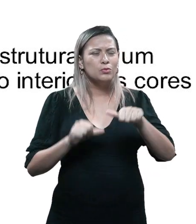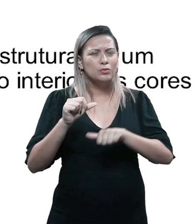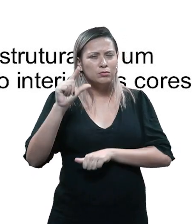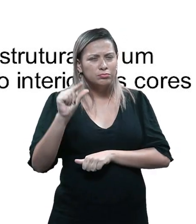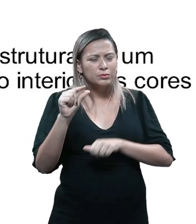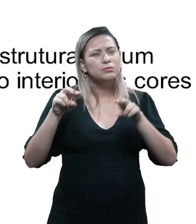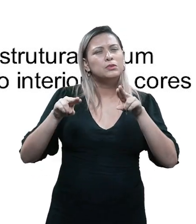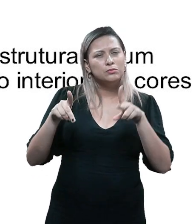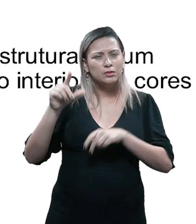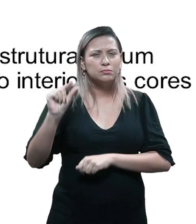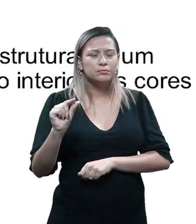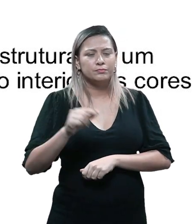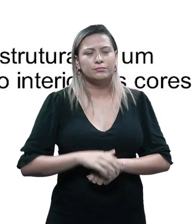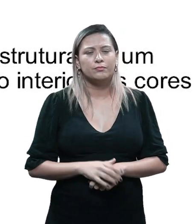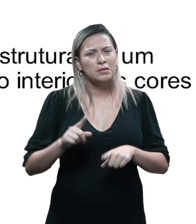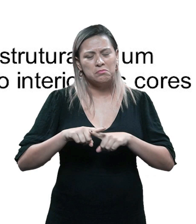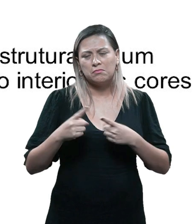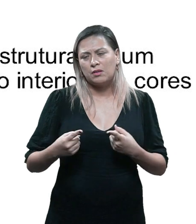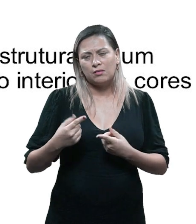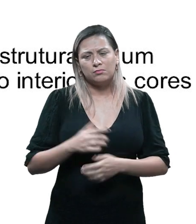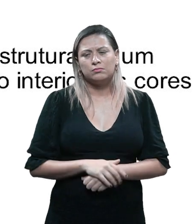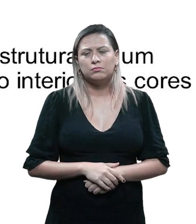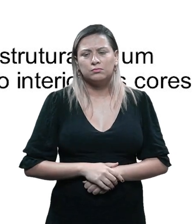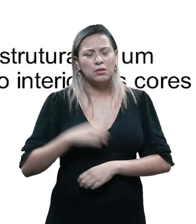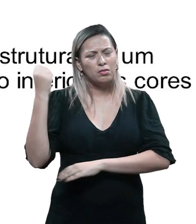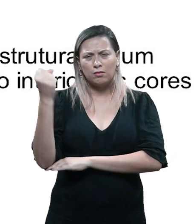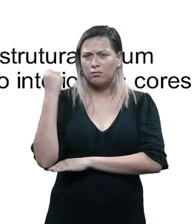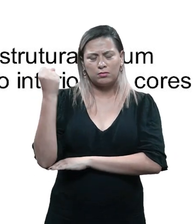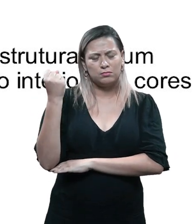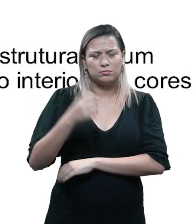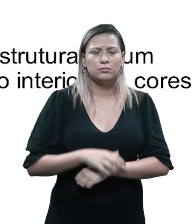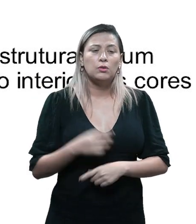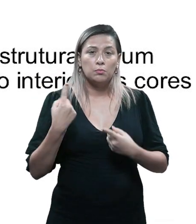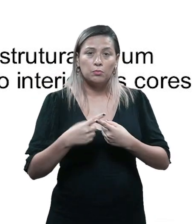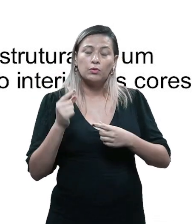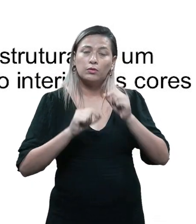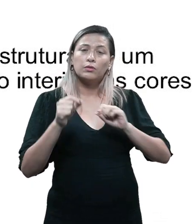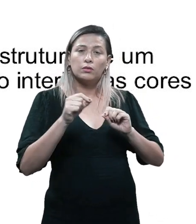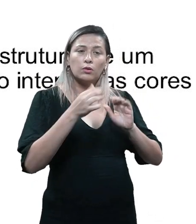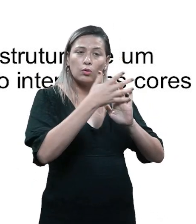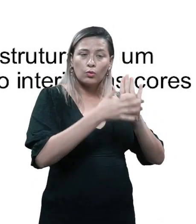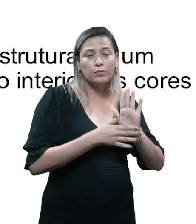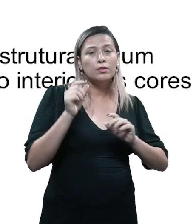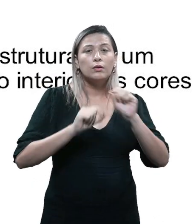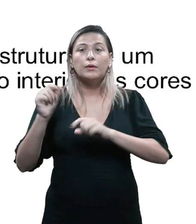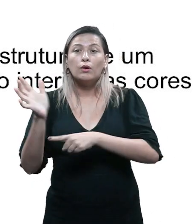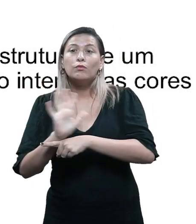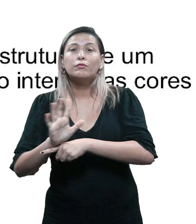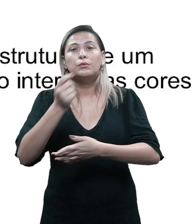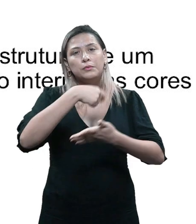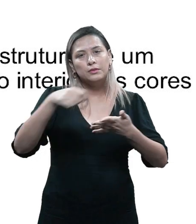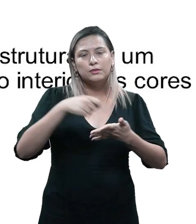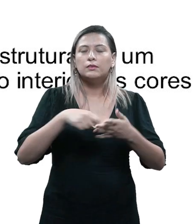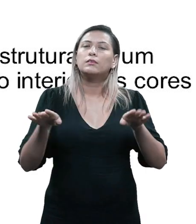ver alguma distância, alguma diferença. Mas, isso não é nada grave, porque como a gente já falou, o